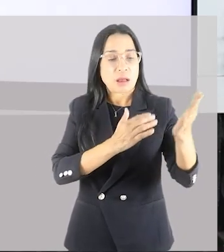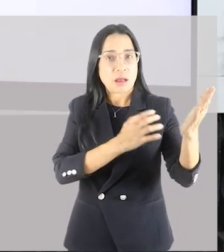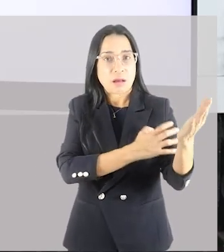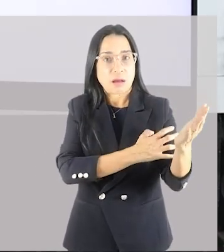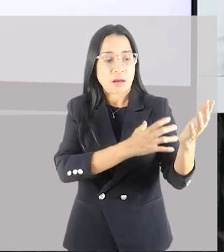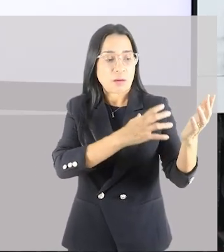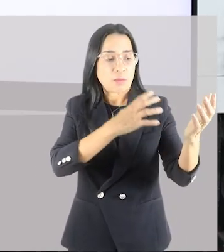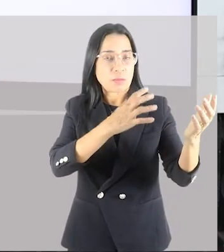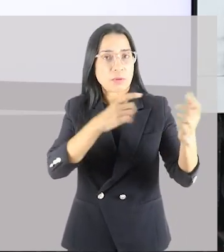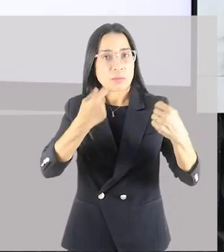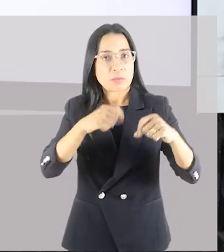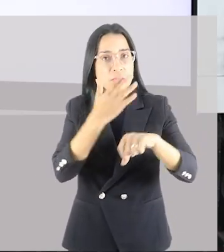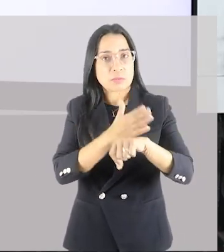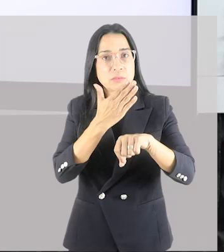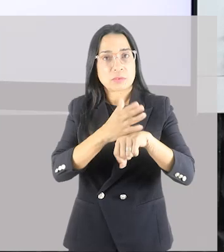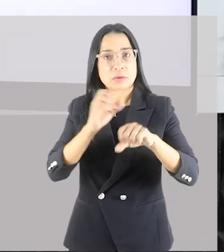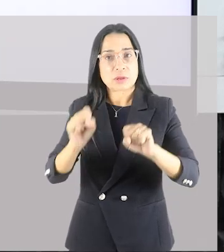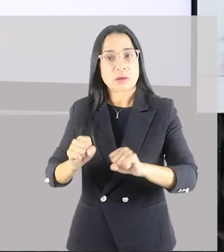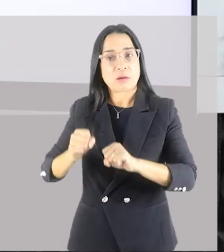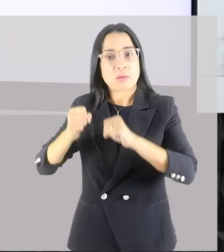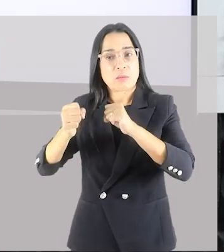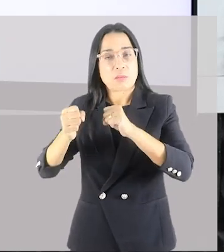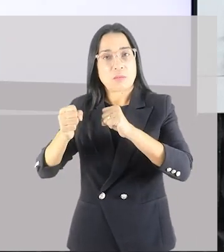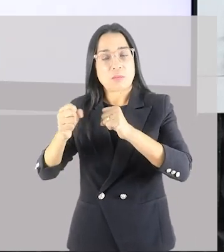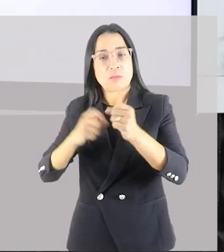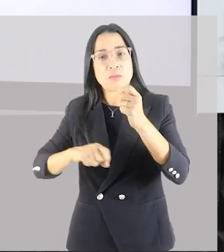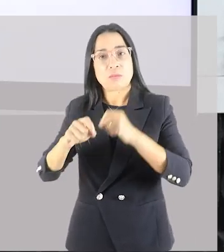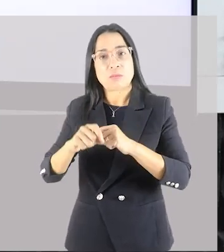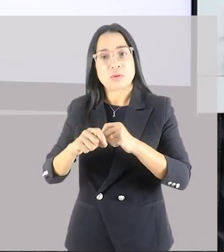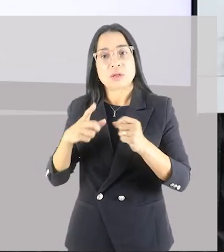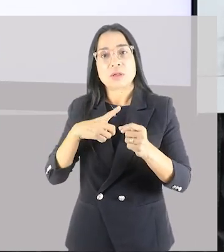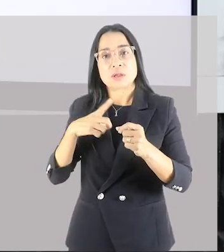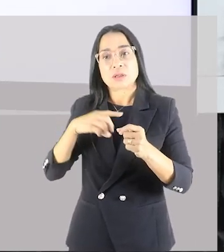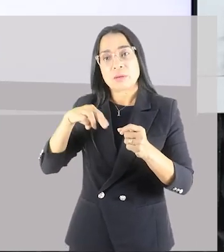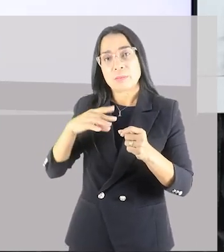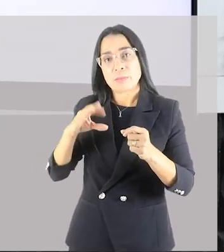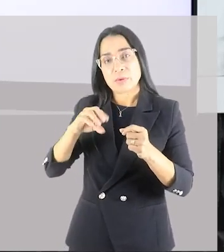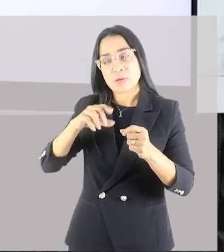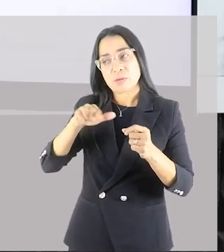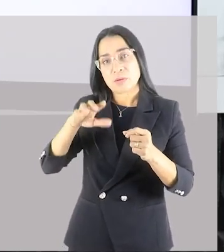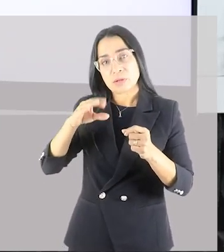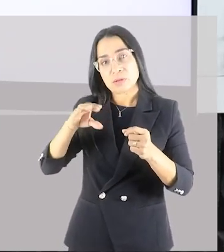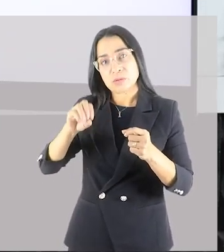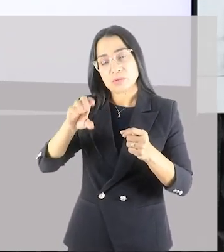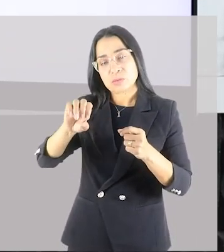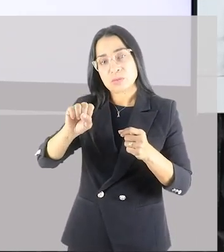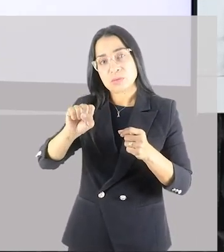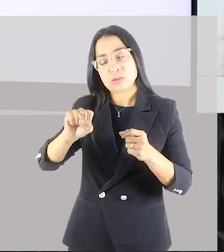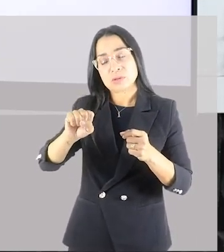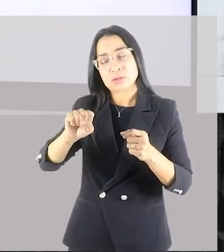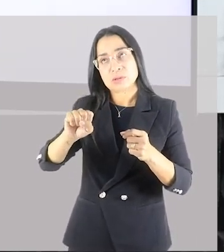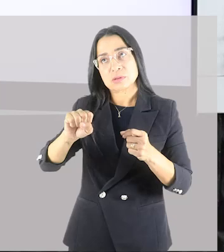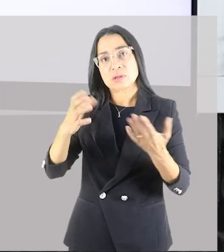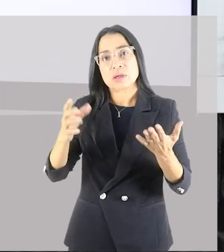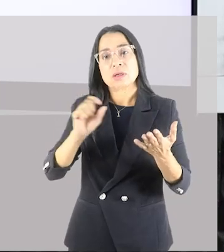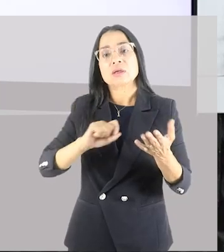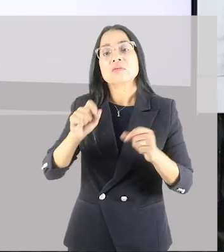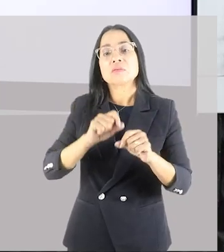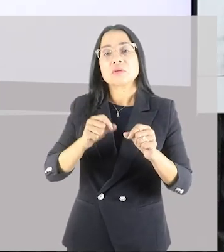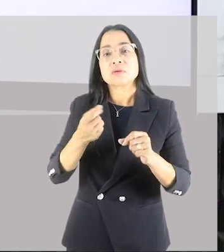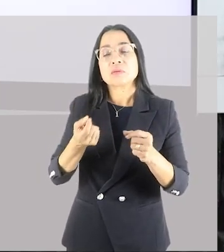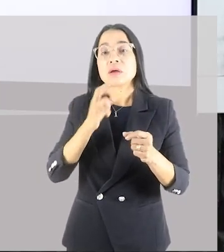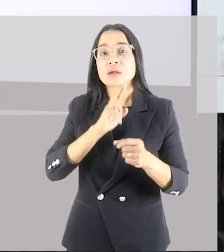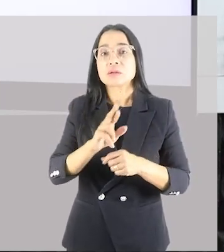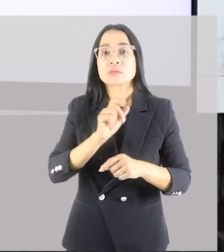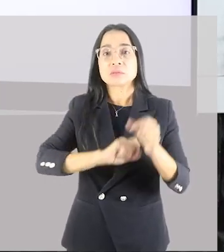preciso fazer exercícios de força, que vão gerar microlesões na minha musculatura, e essas microlesões vão dizer para o